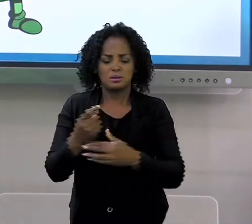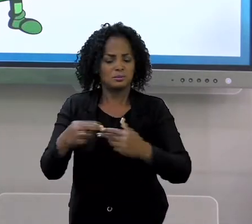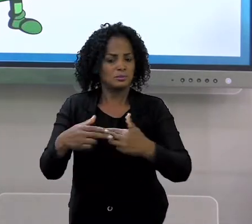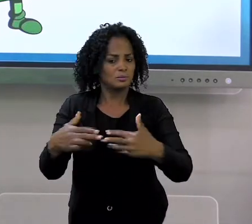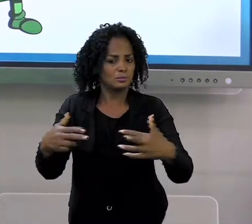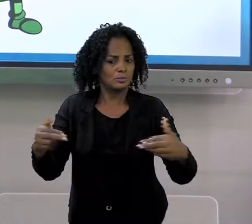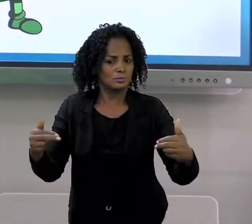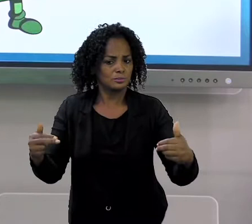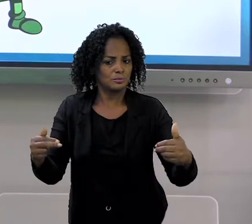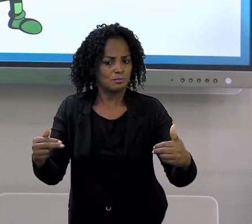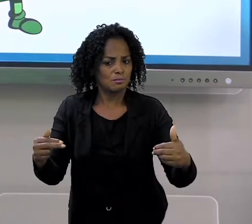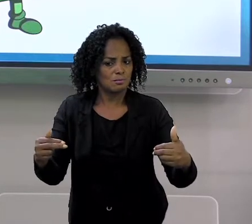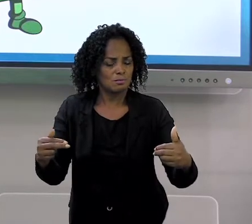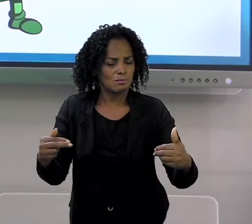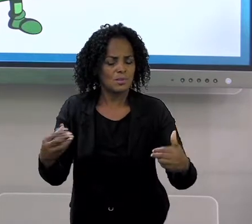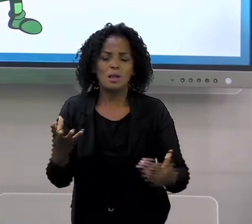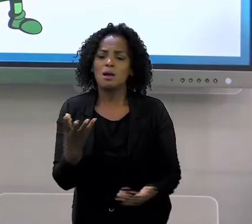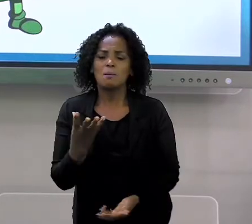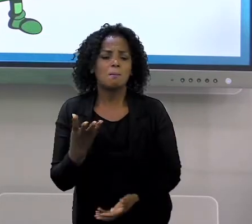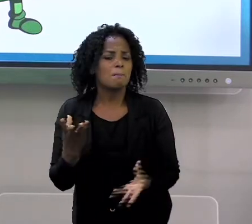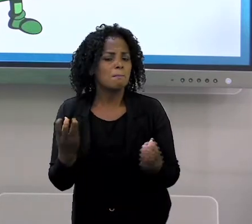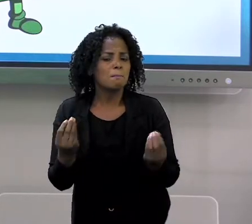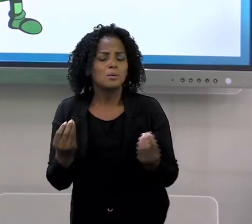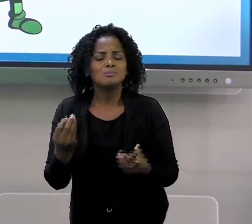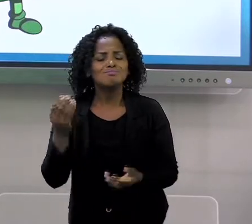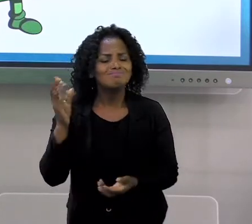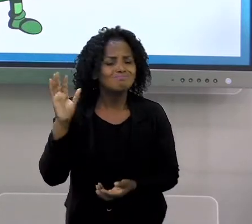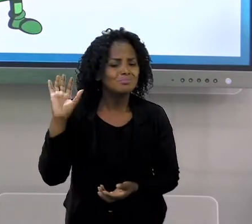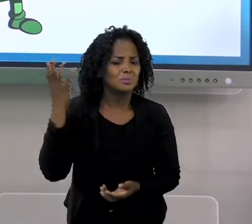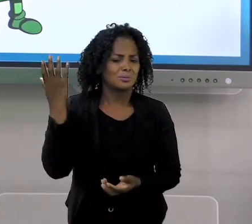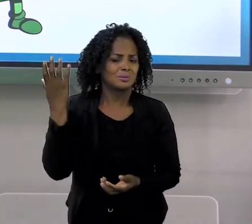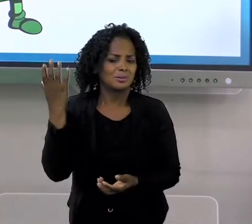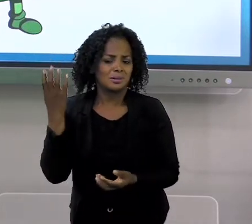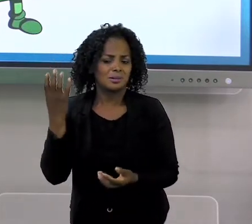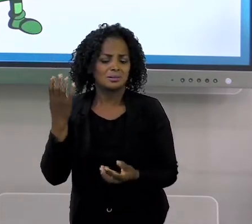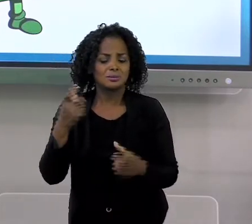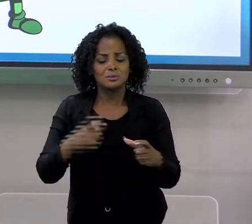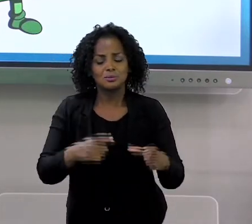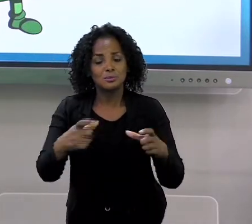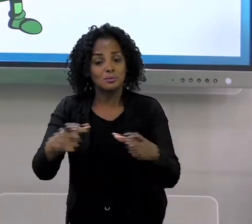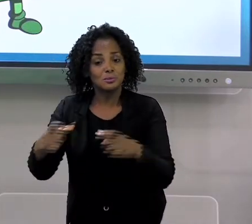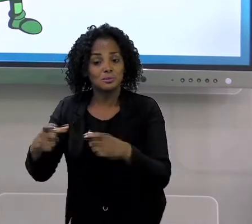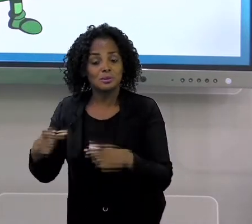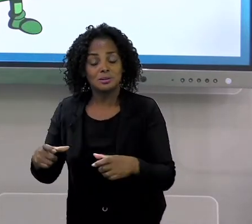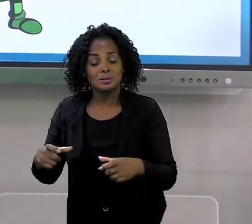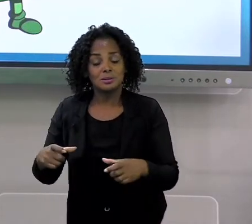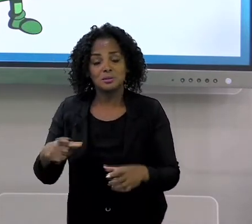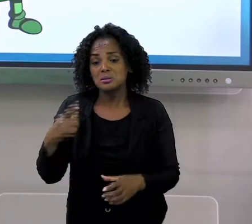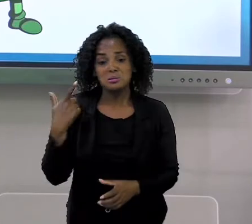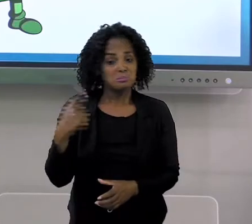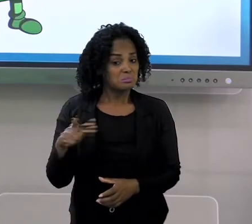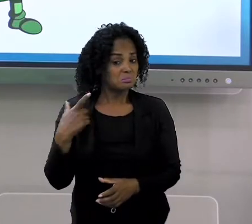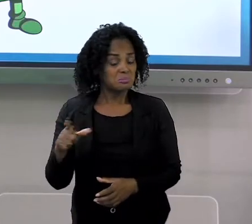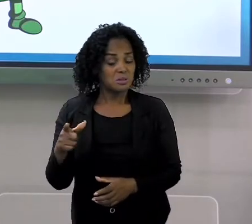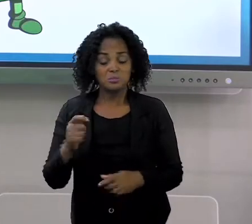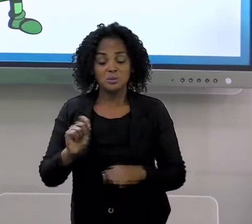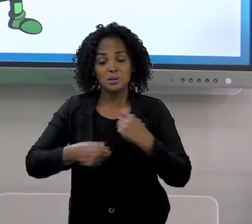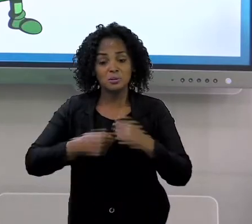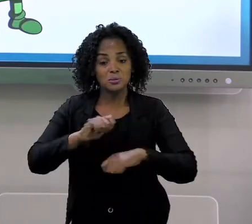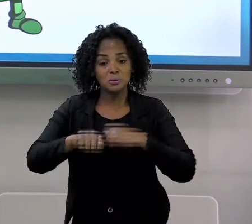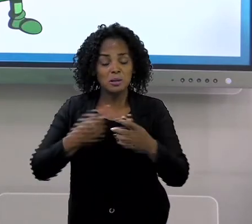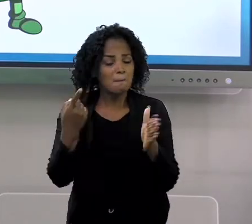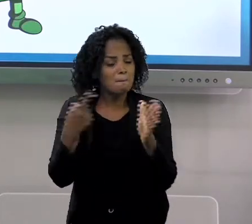assim? Isso acontece muito da gente ir nos lugares e aí a pessoa não tem o troco e pergunta para a gente, você quer uma